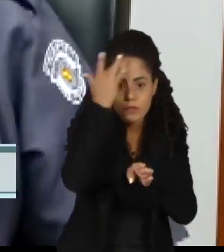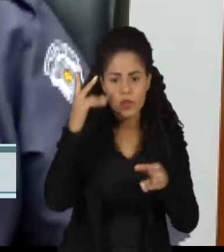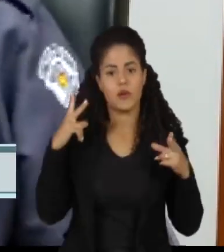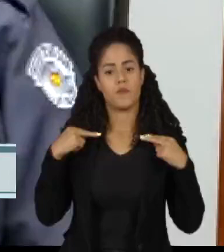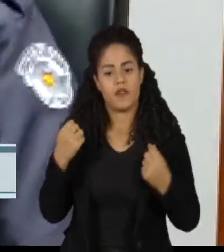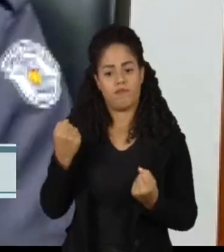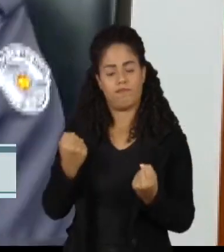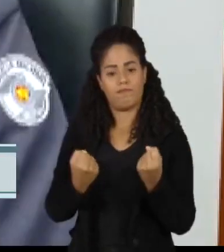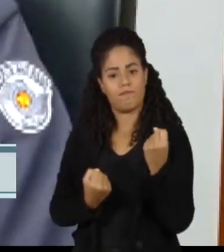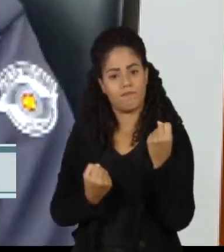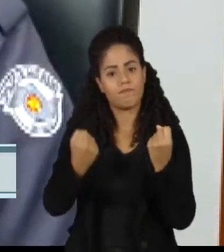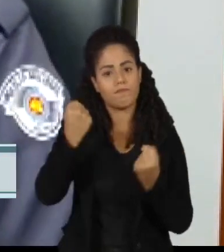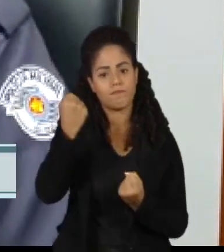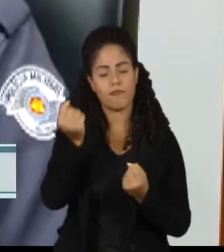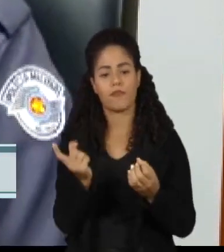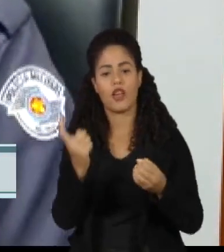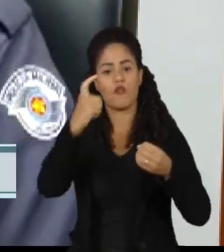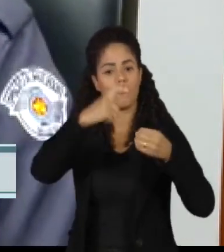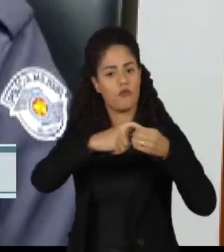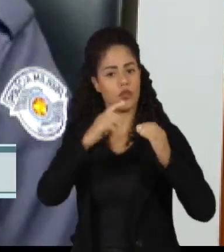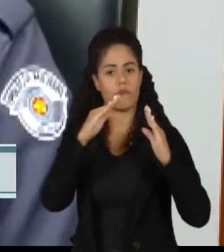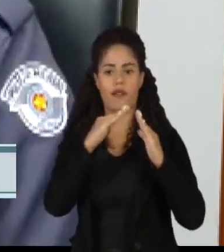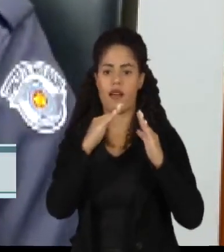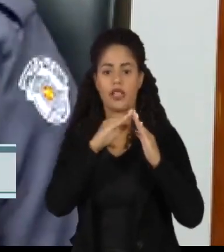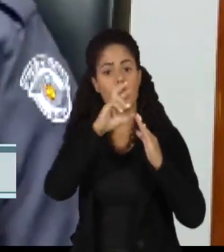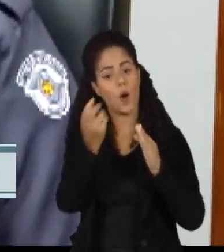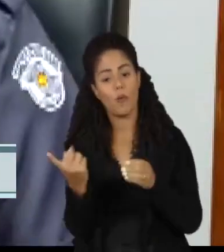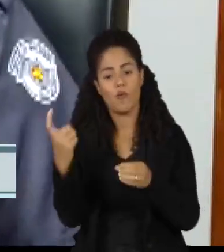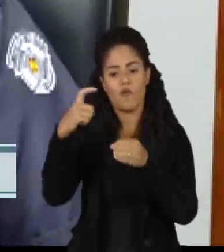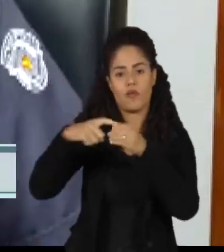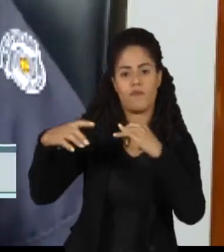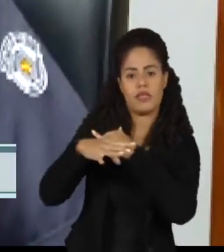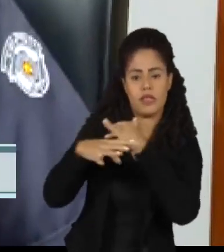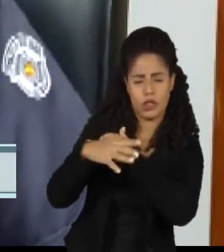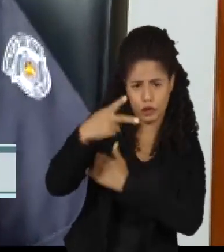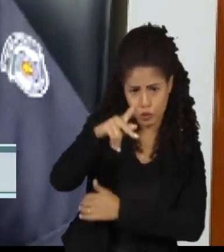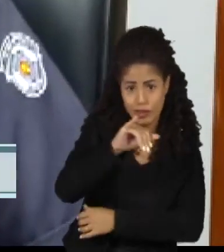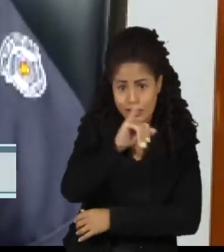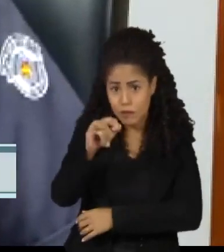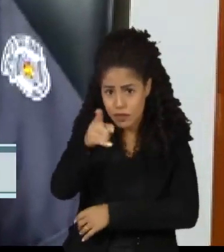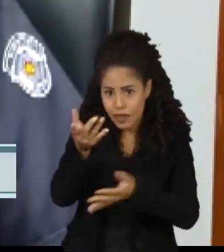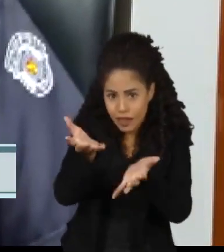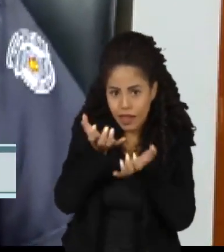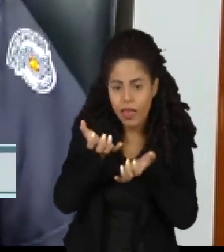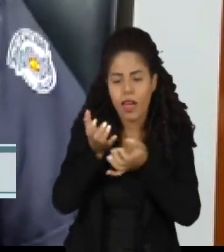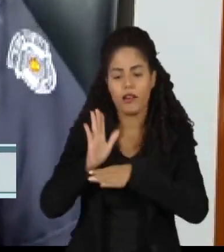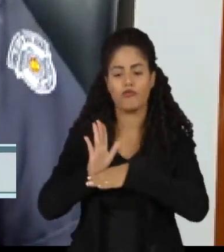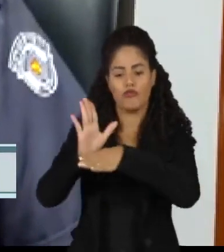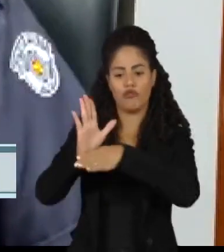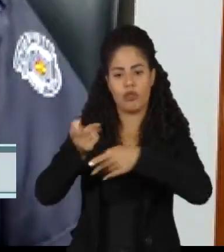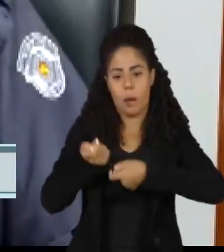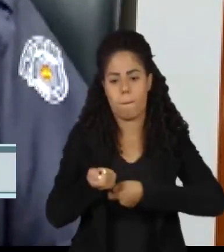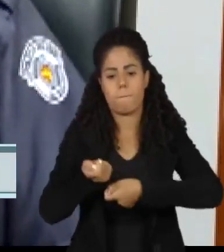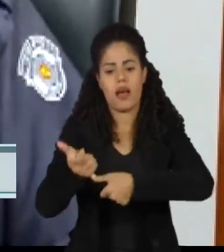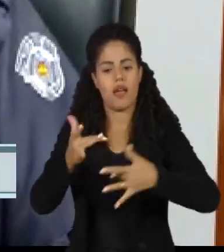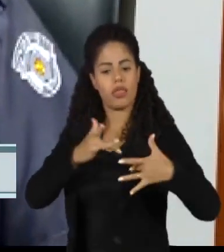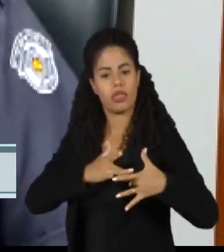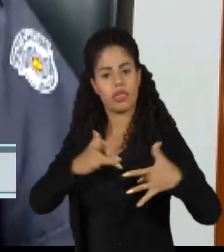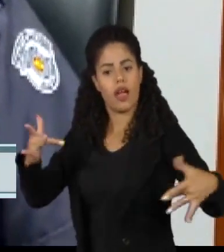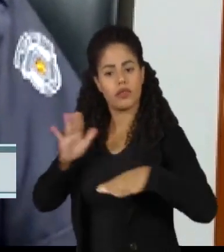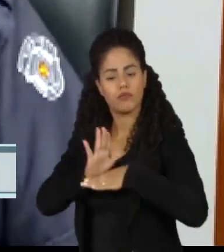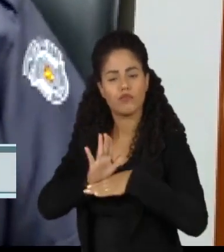os possíveis turistas a retornarem às suas cidades de origem. E se você quiser ajudar com mantimentos, com produtos não